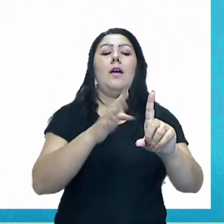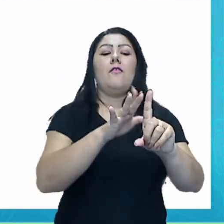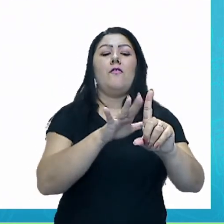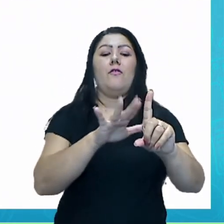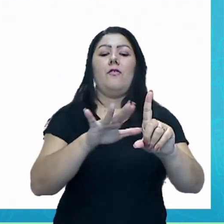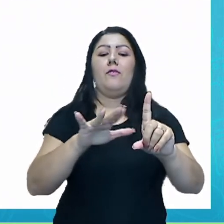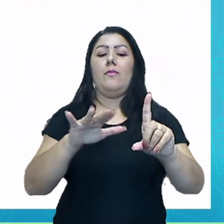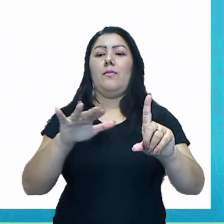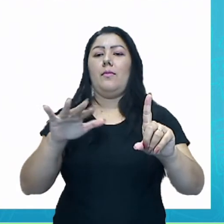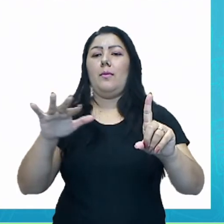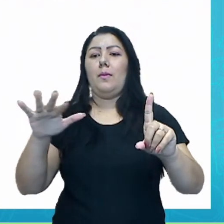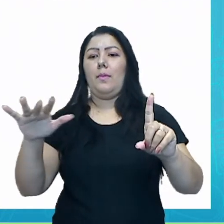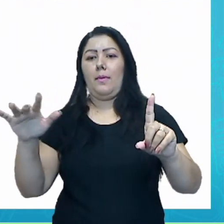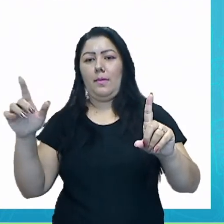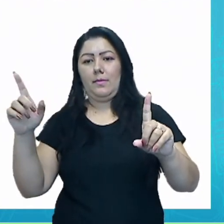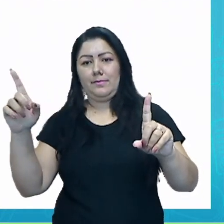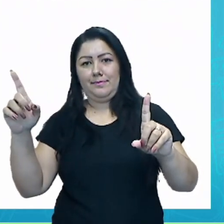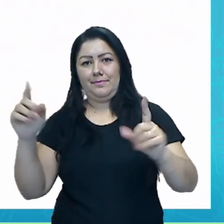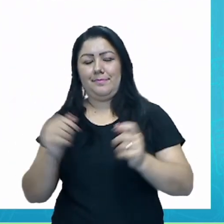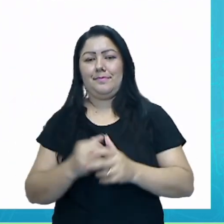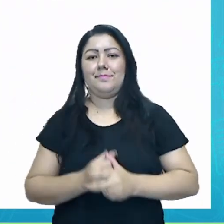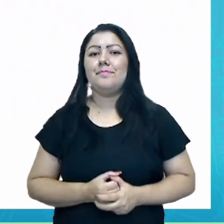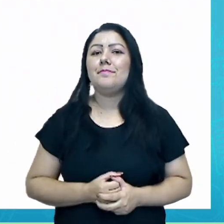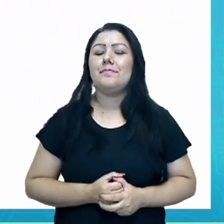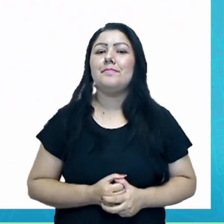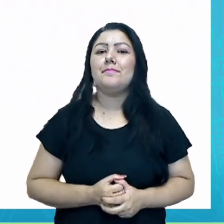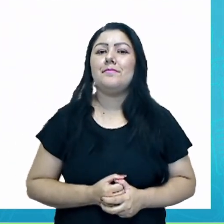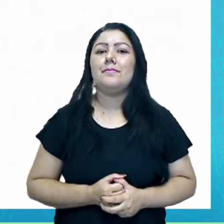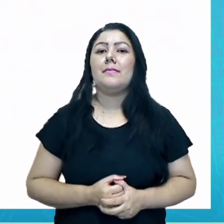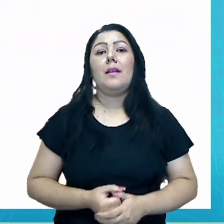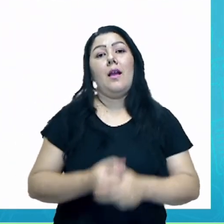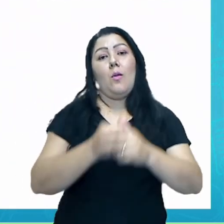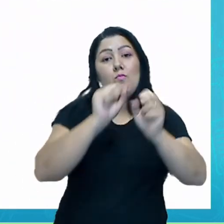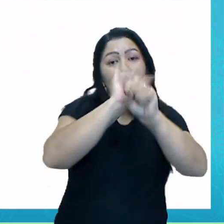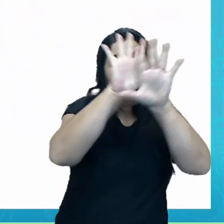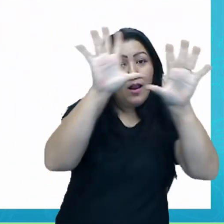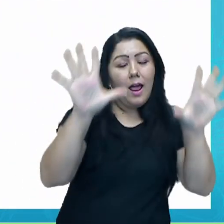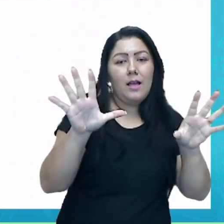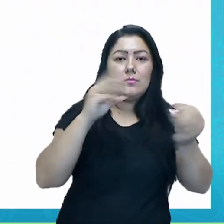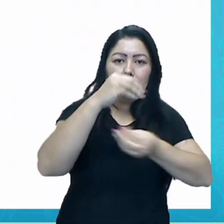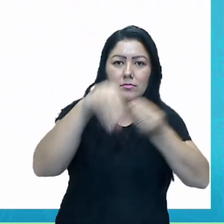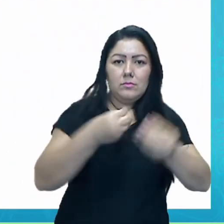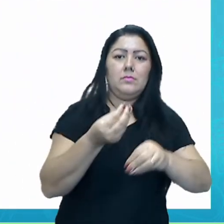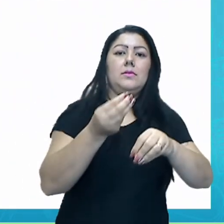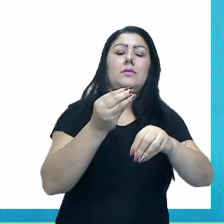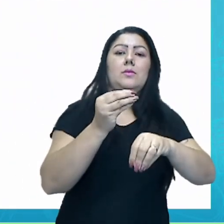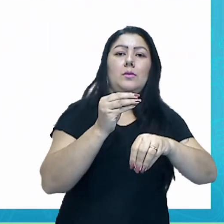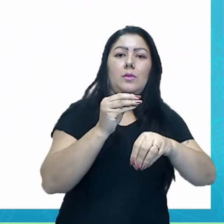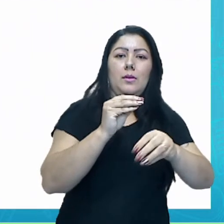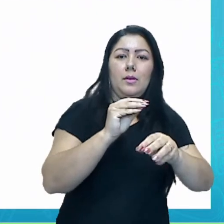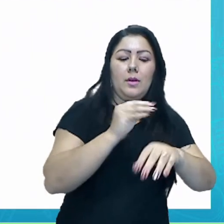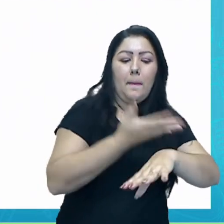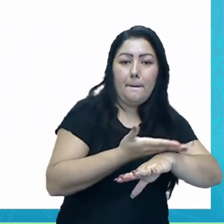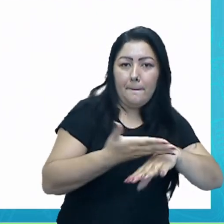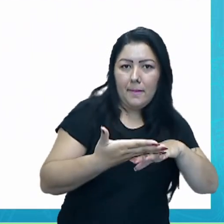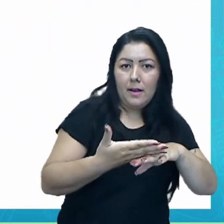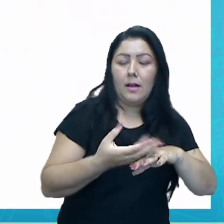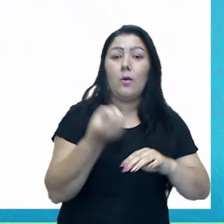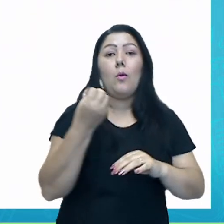a variação dessa cor, né, para o claro, quando misturado com o branco. Ou para o escuro,